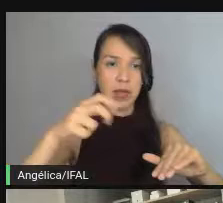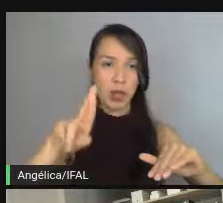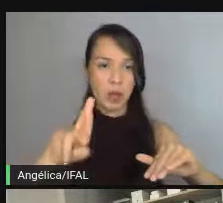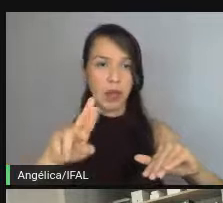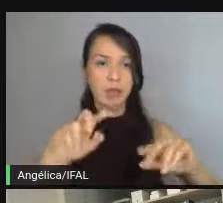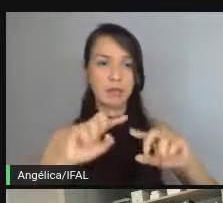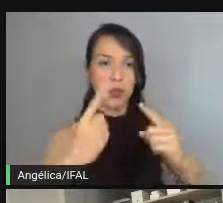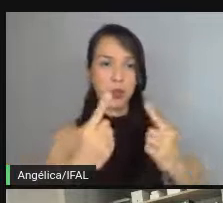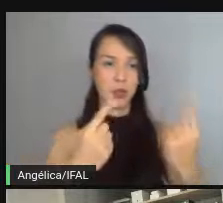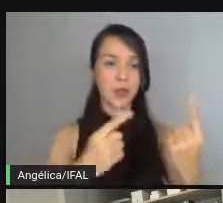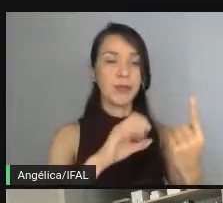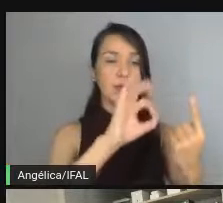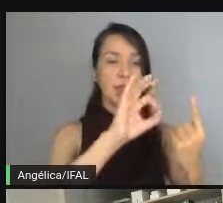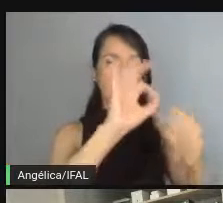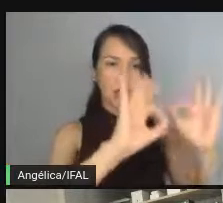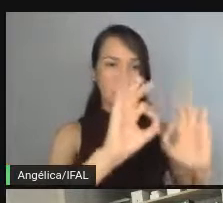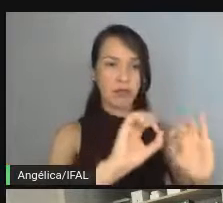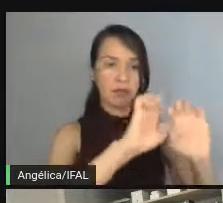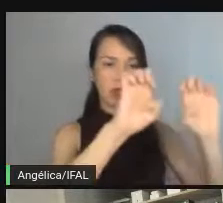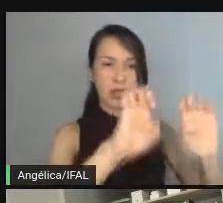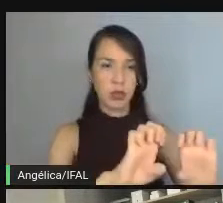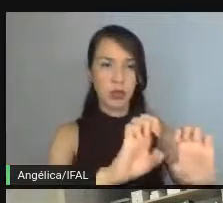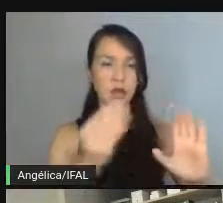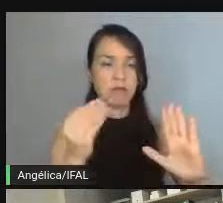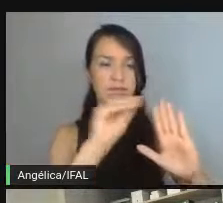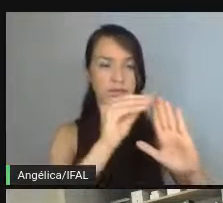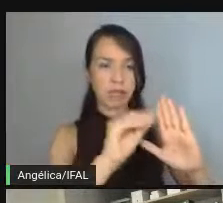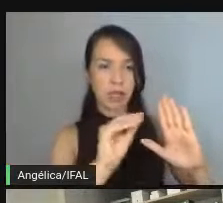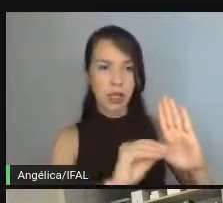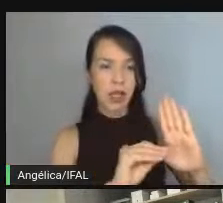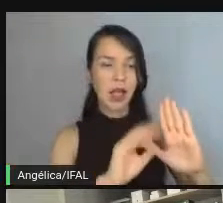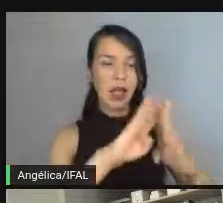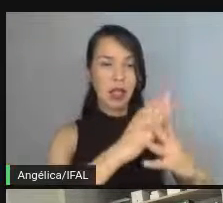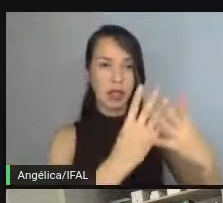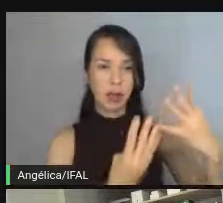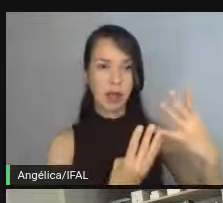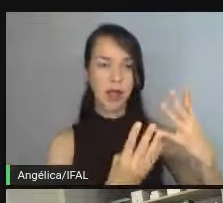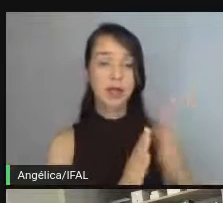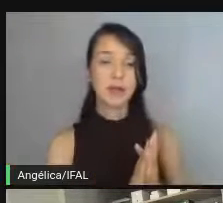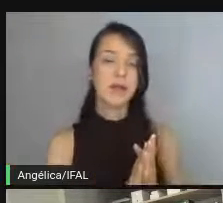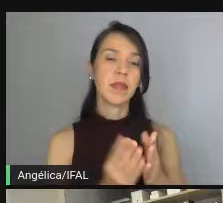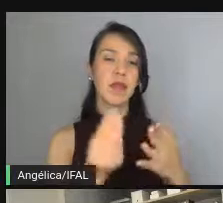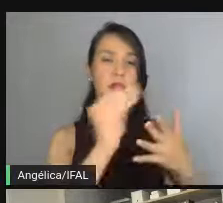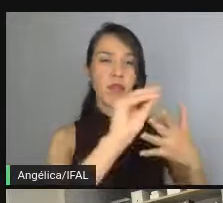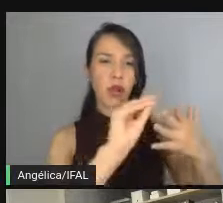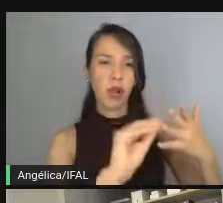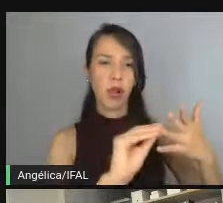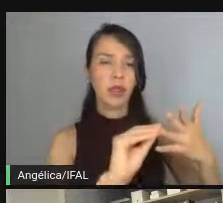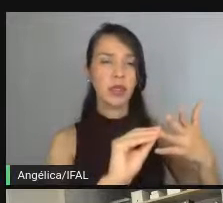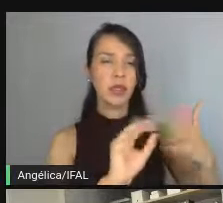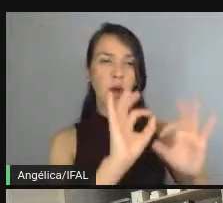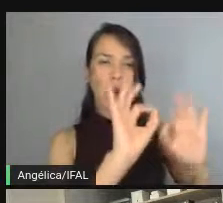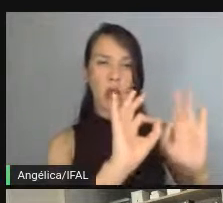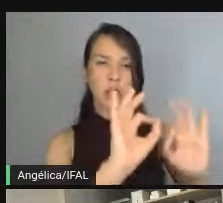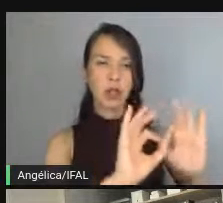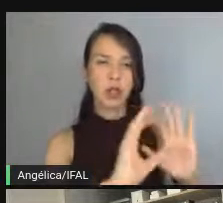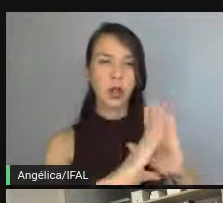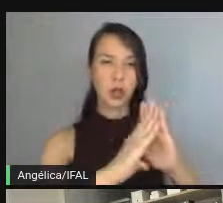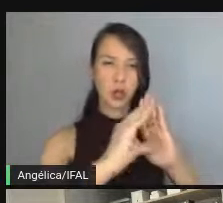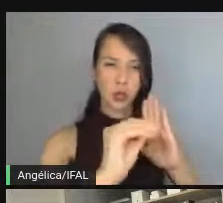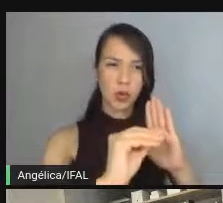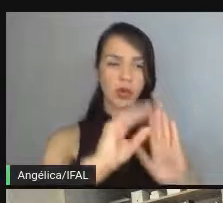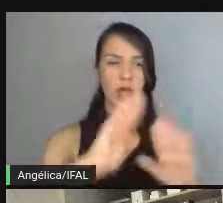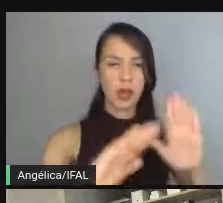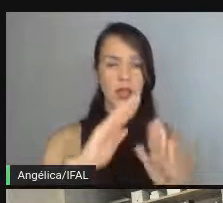estruturação, então é, eu adicionando as migrações para criar as tabelas, adicionando o esqueleto dos modelos, às vezes,